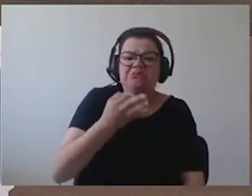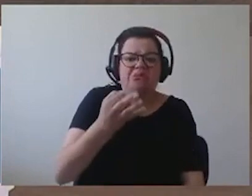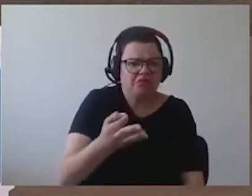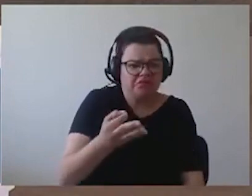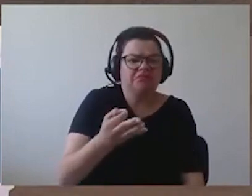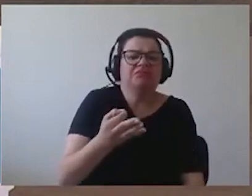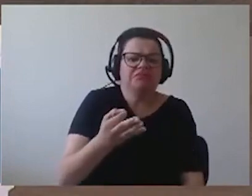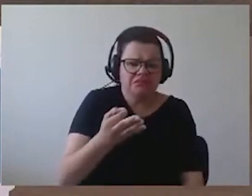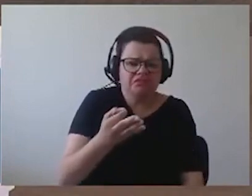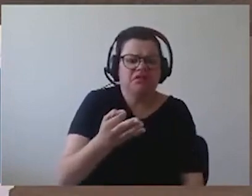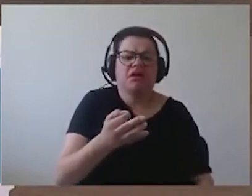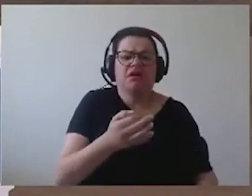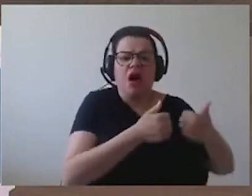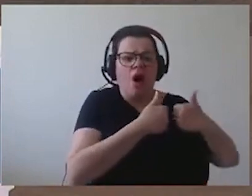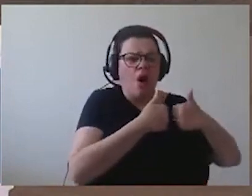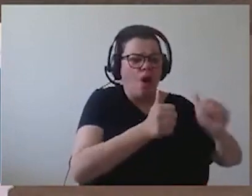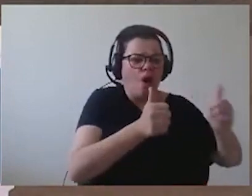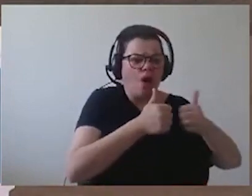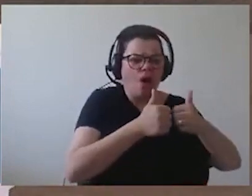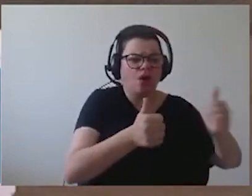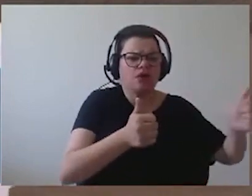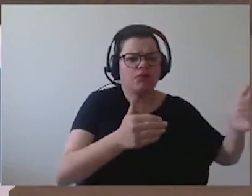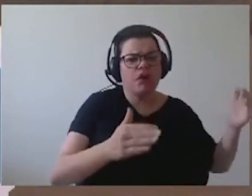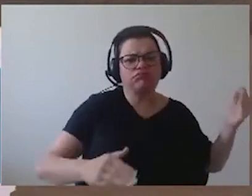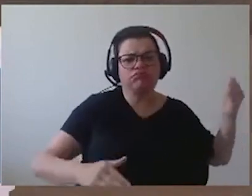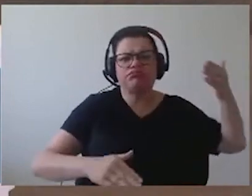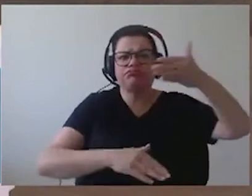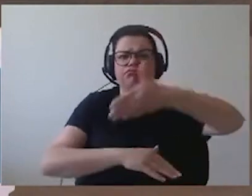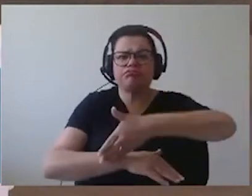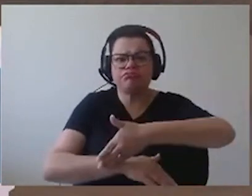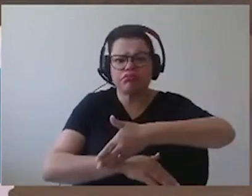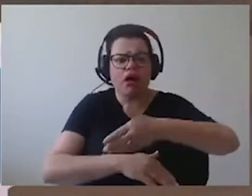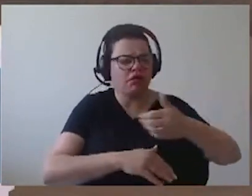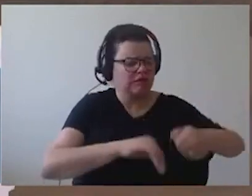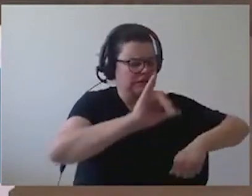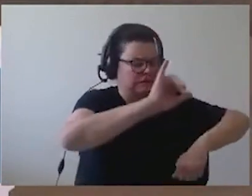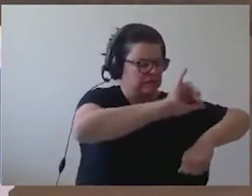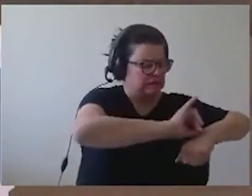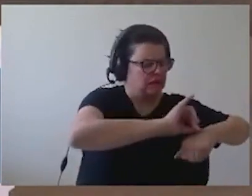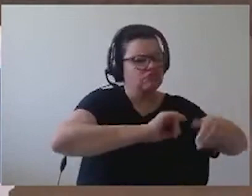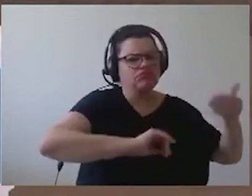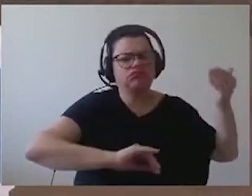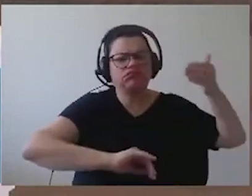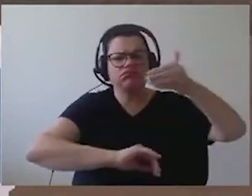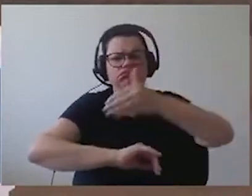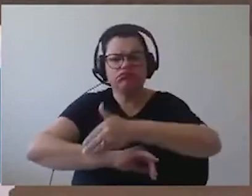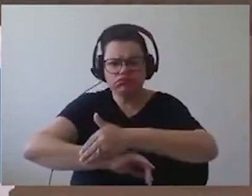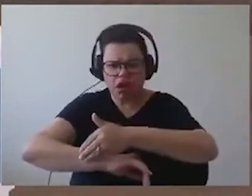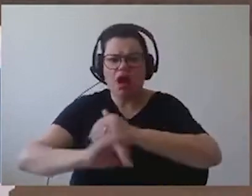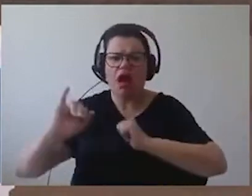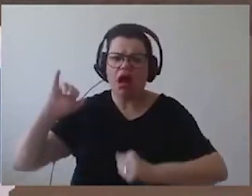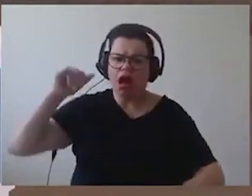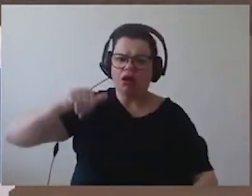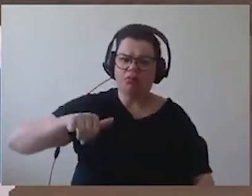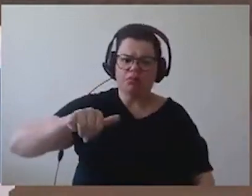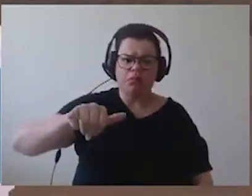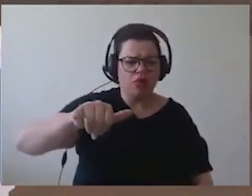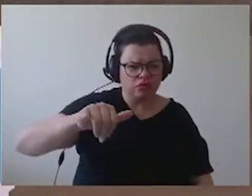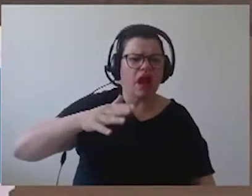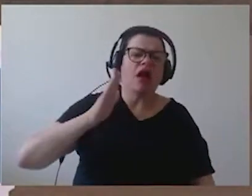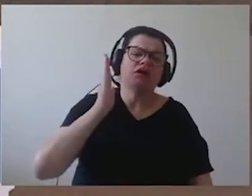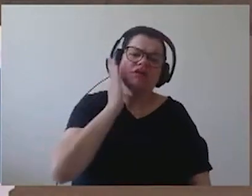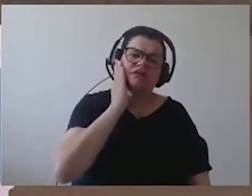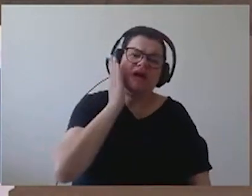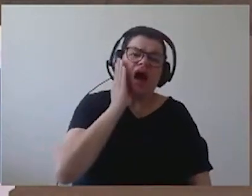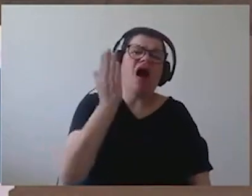extrema importância para a nossa cidade de Curitiba. A gente conhece muitas pessoas que usam, usavam essa